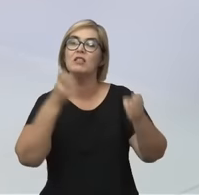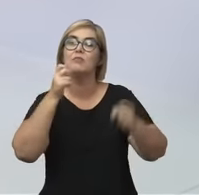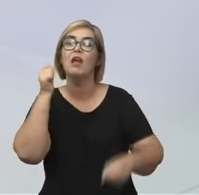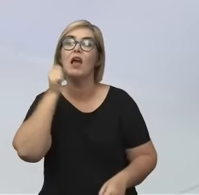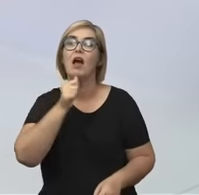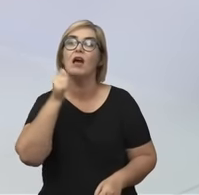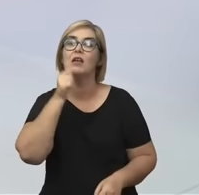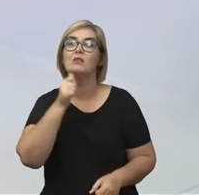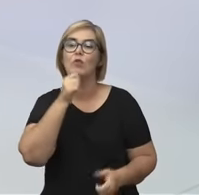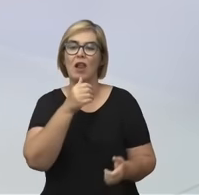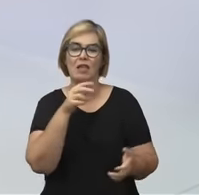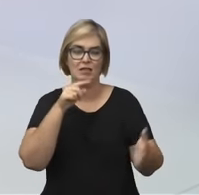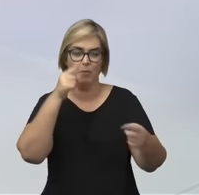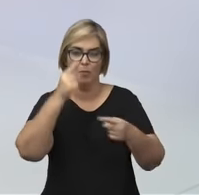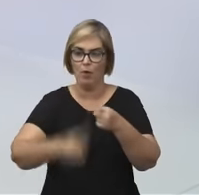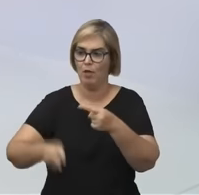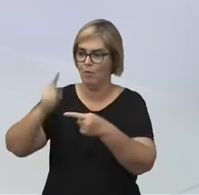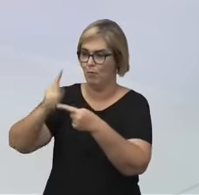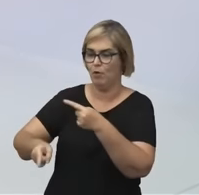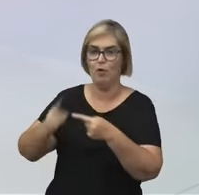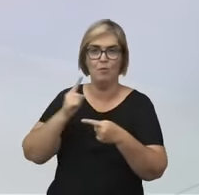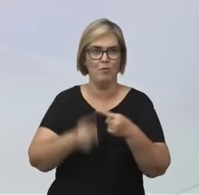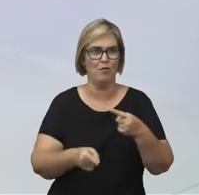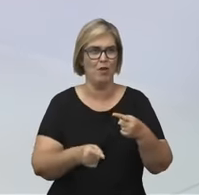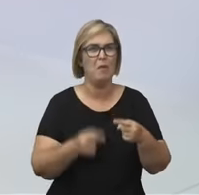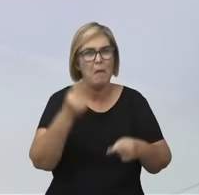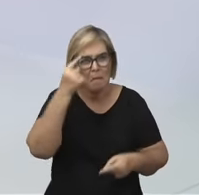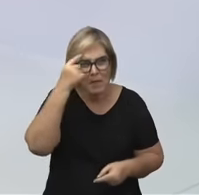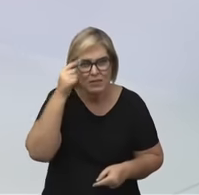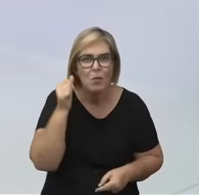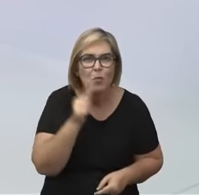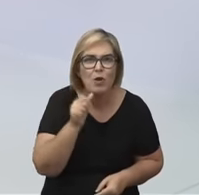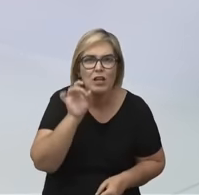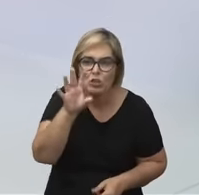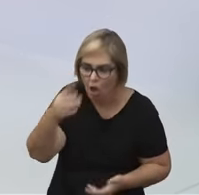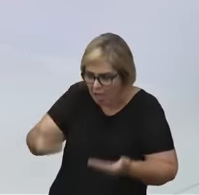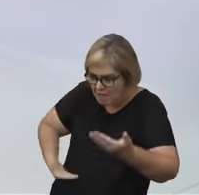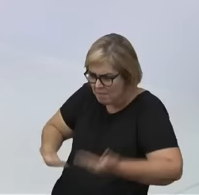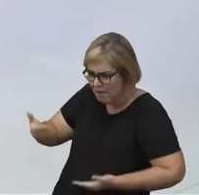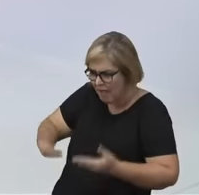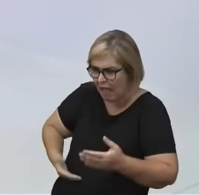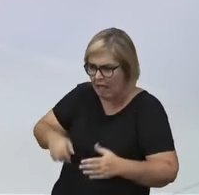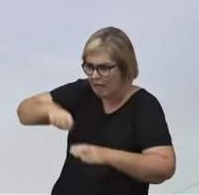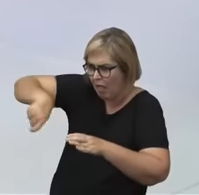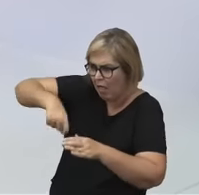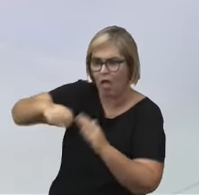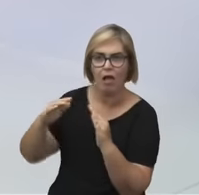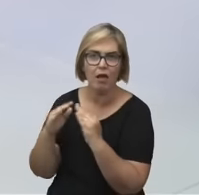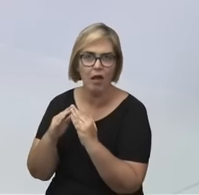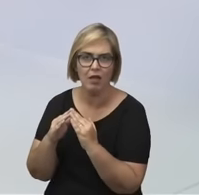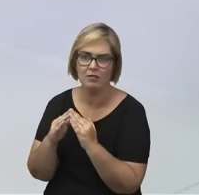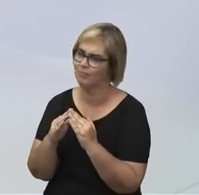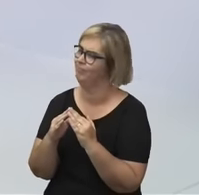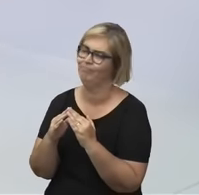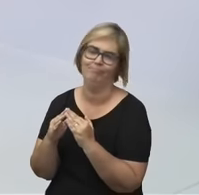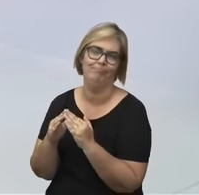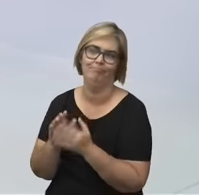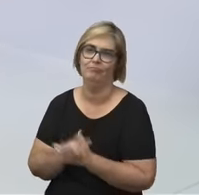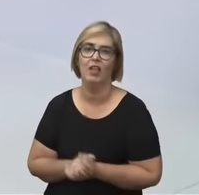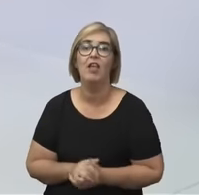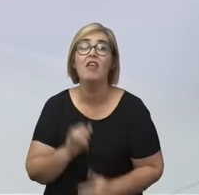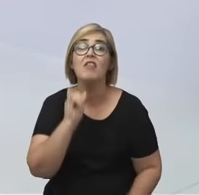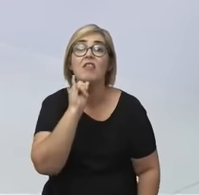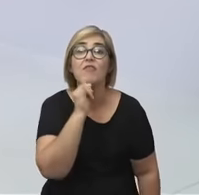de pensarem que a mulher não passa de um traste de casa, grosseiro e brusco. Gracejo que, infelizmente,